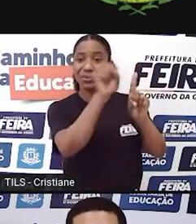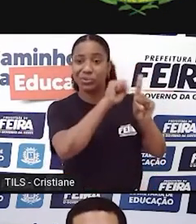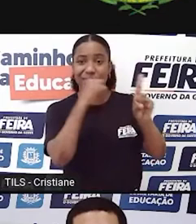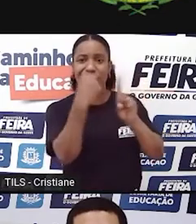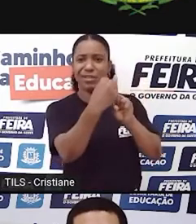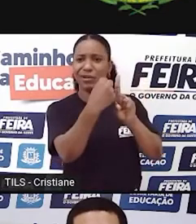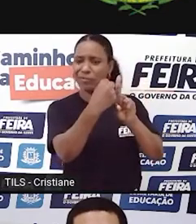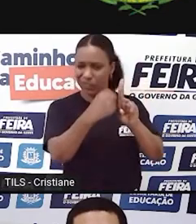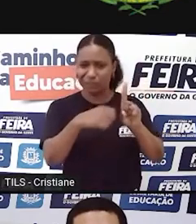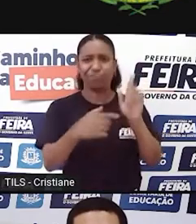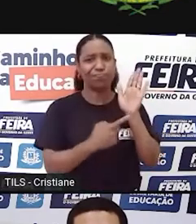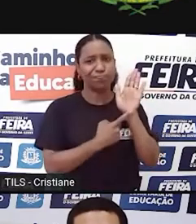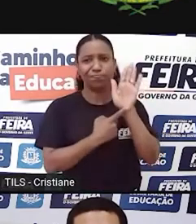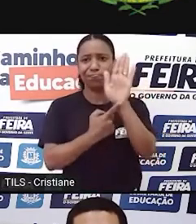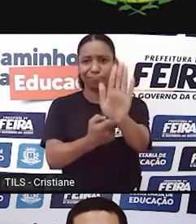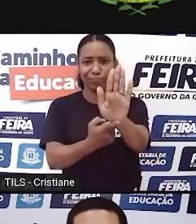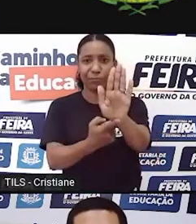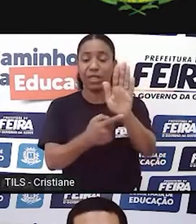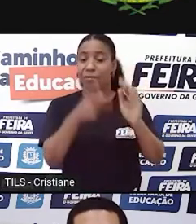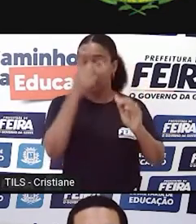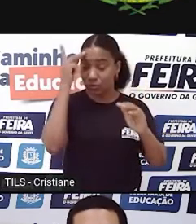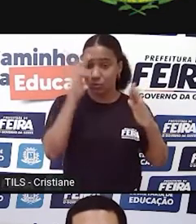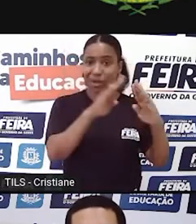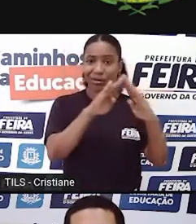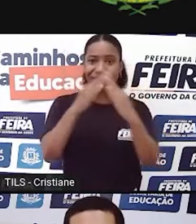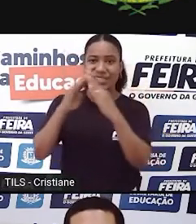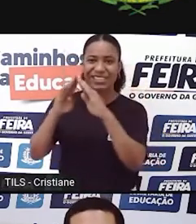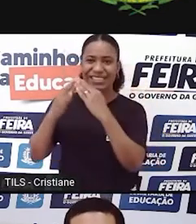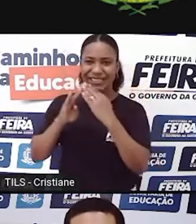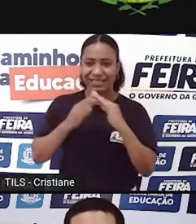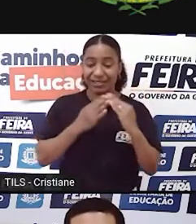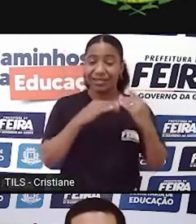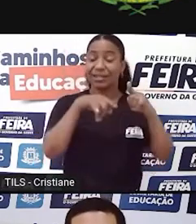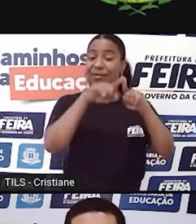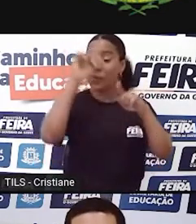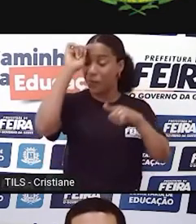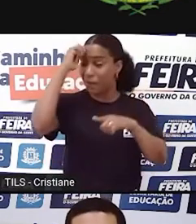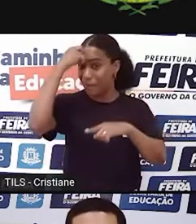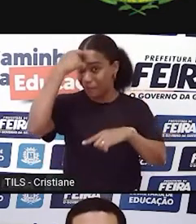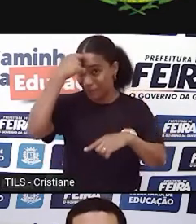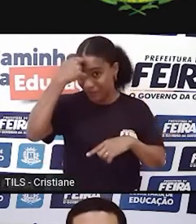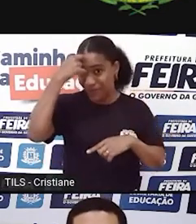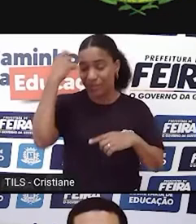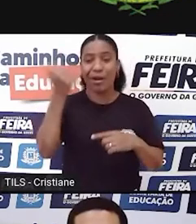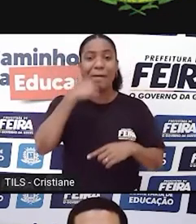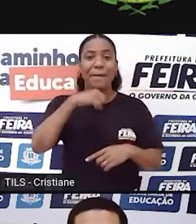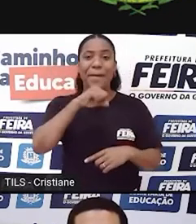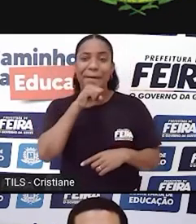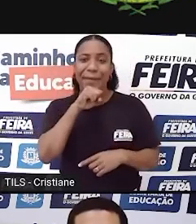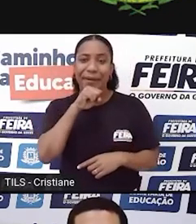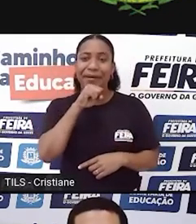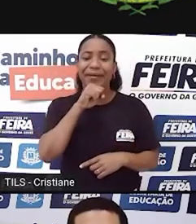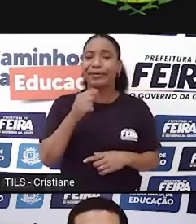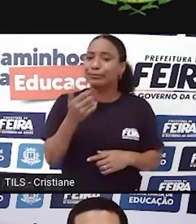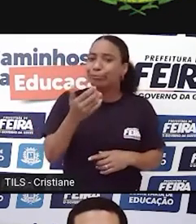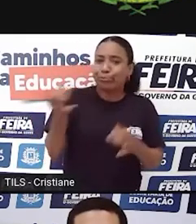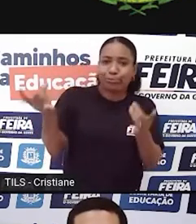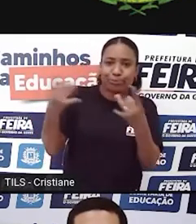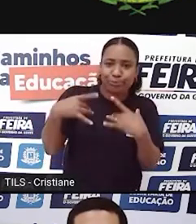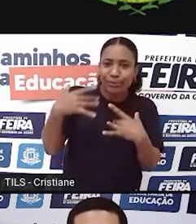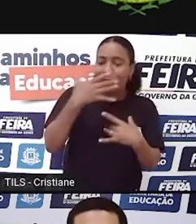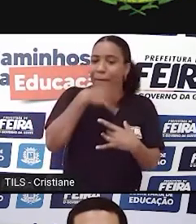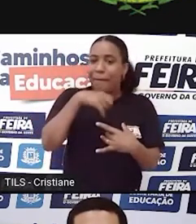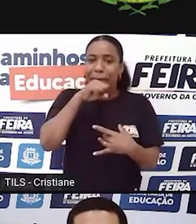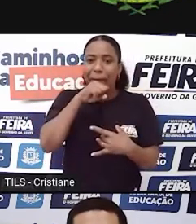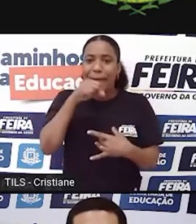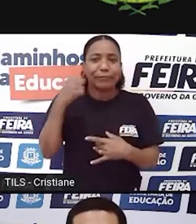com o povo das favelas, né, com os negros, com as mulheres, mães solteiras, enfim. Então, Carolina Maria de